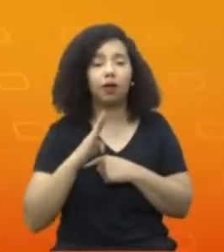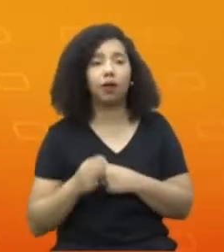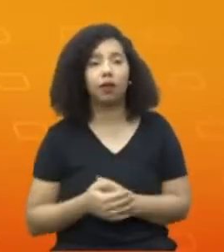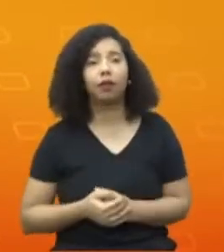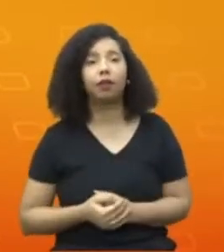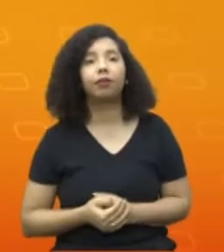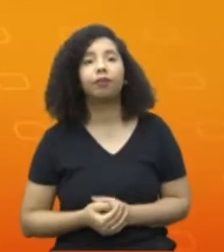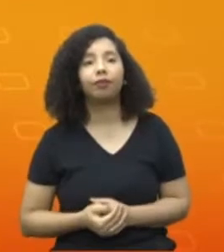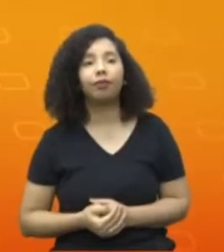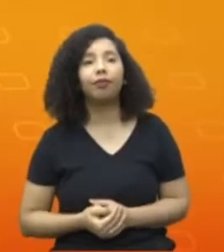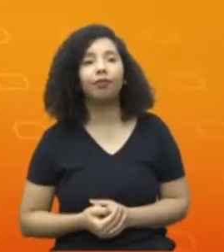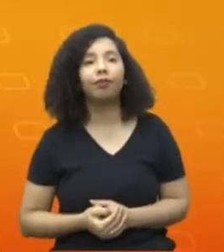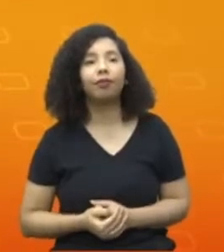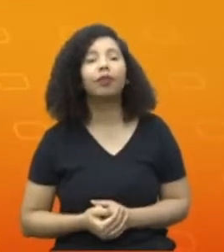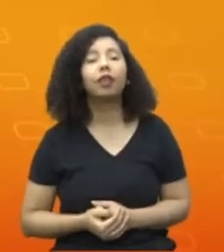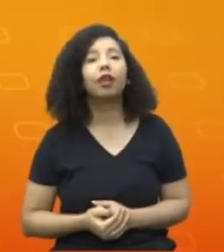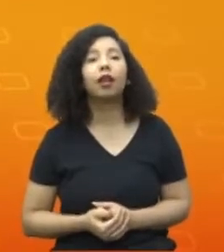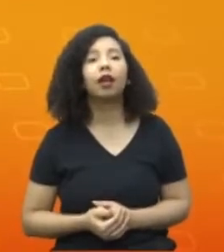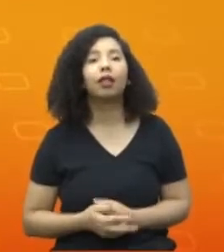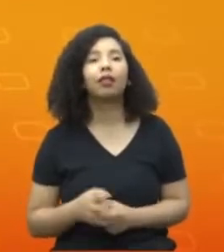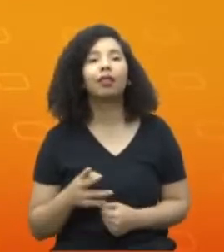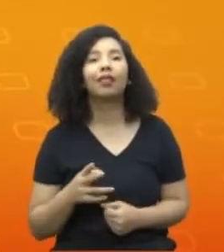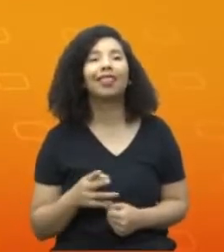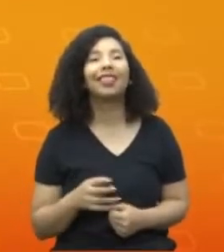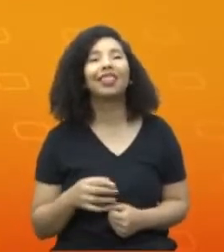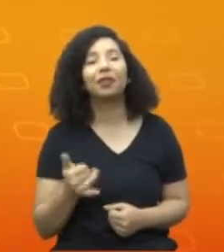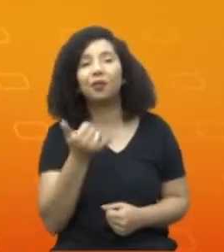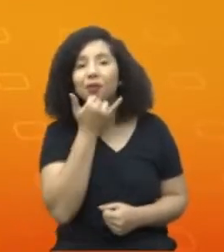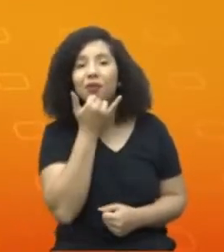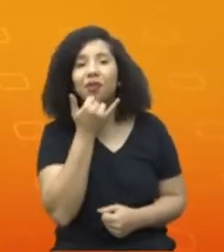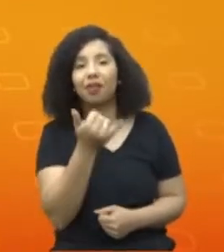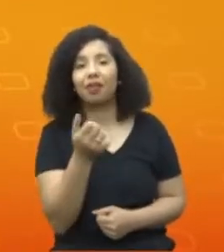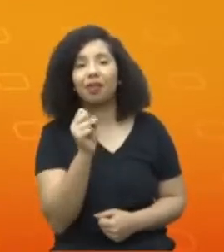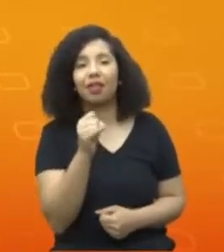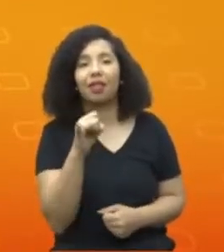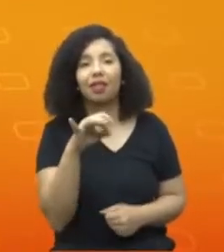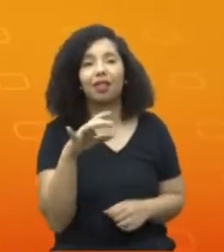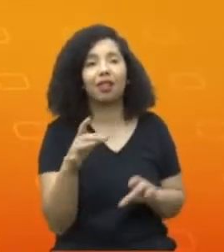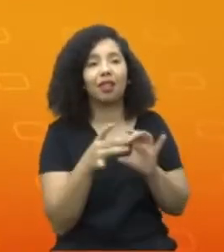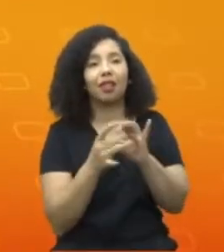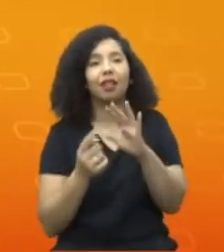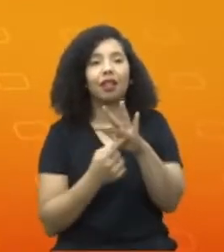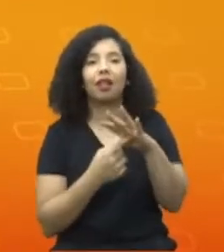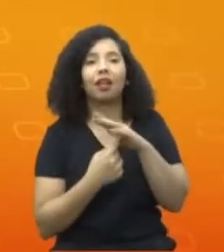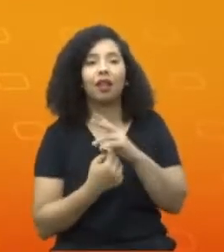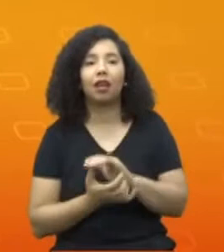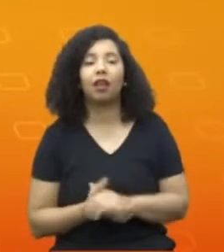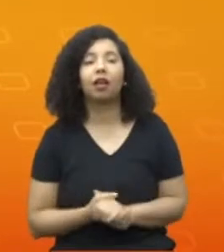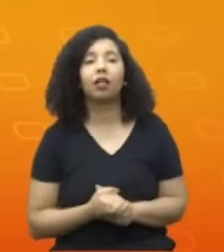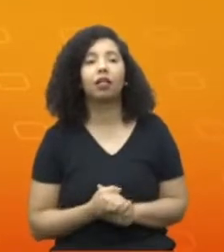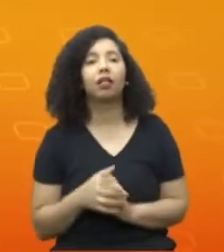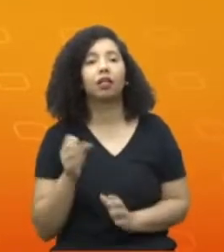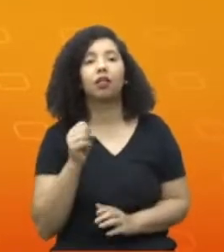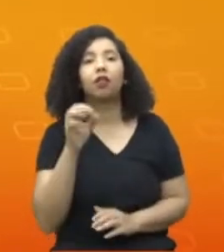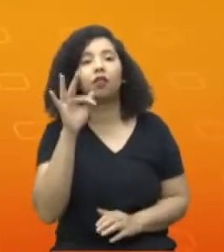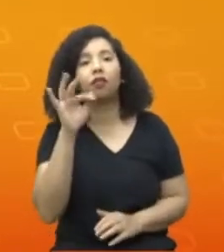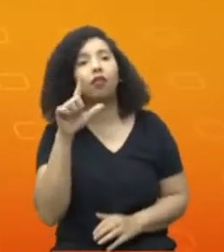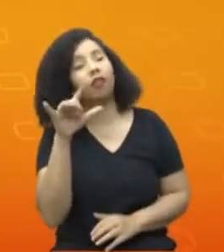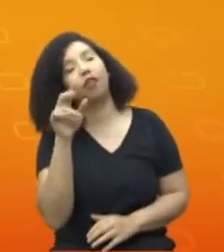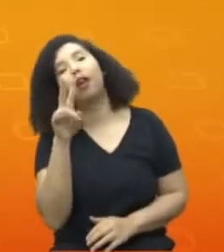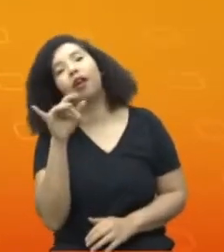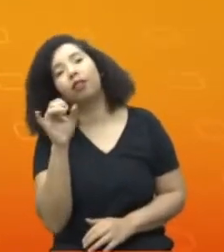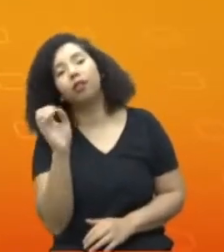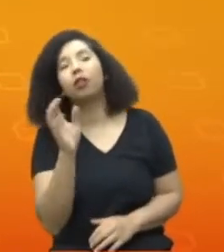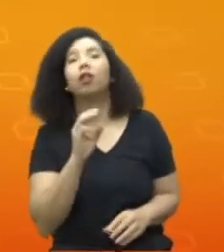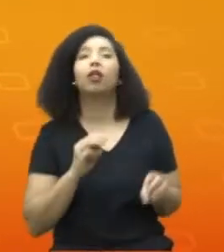Eu te alternei por conta da conexão, você me perdoa? Nada, não tem problema. Flávio e Márcio, o que vocês